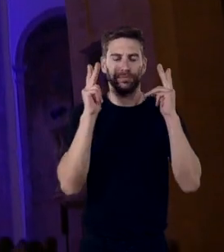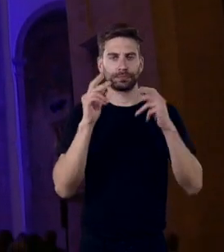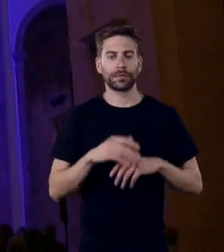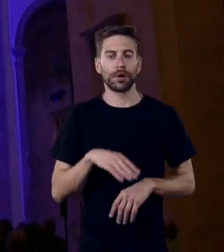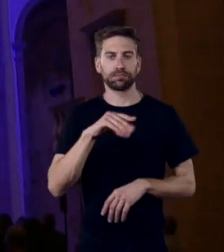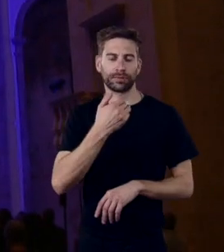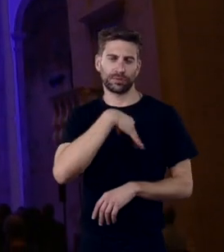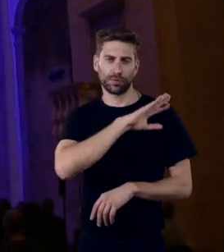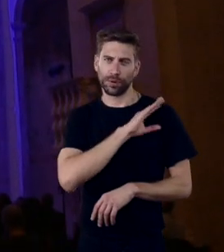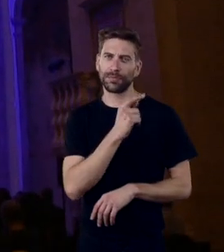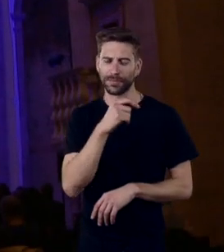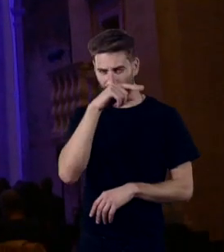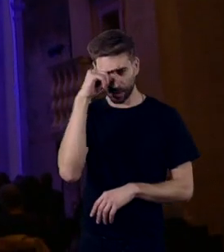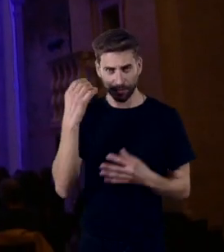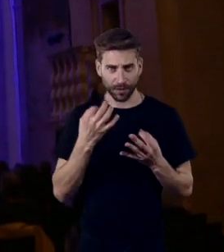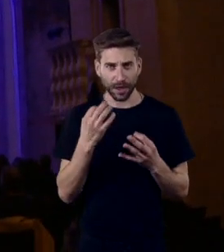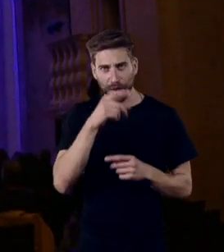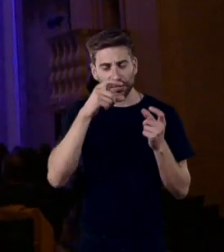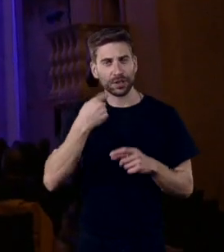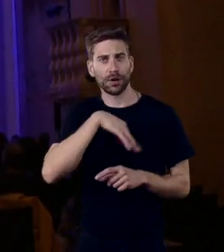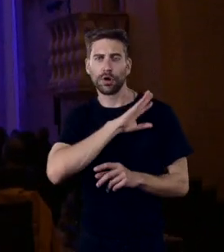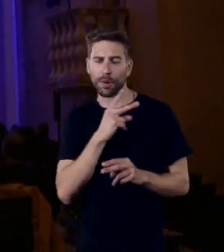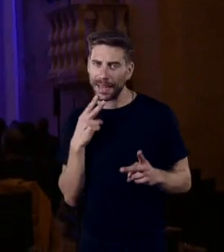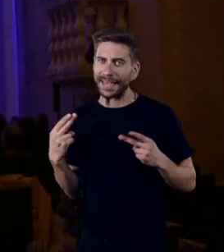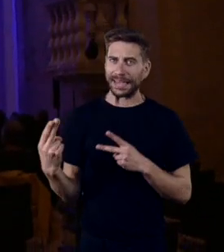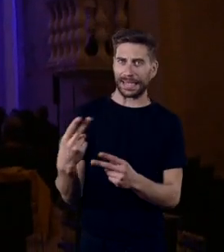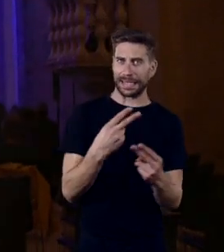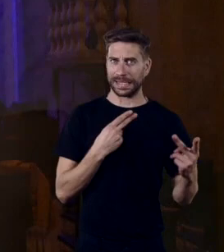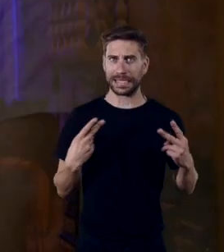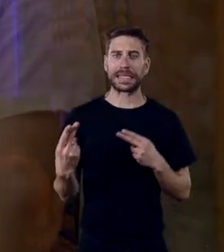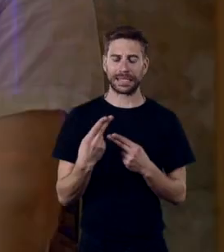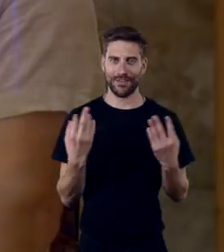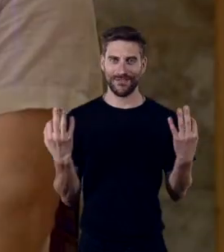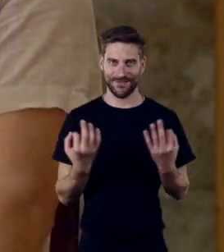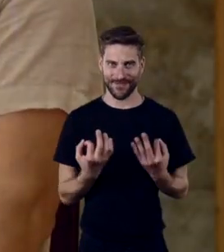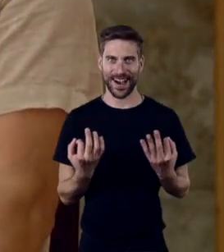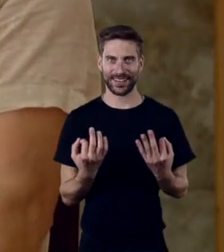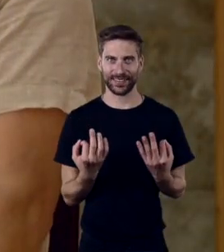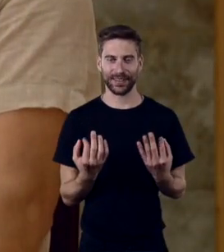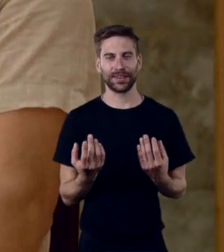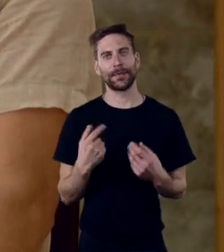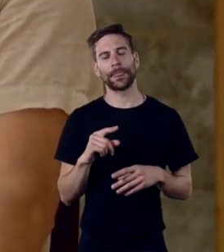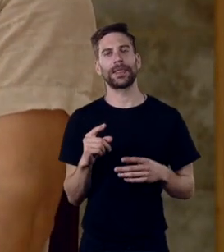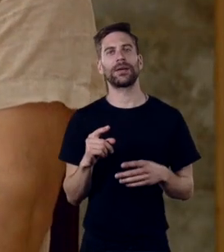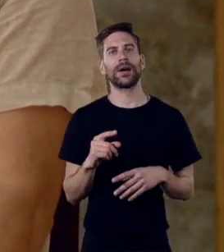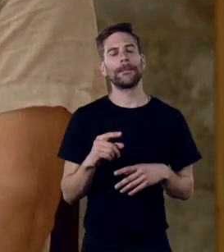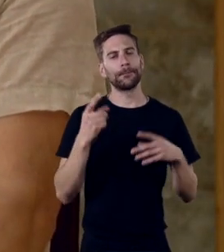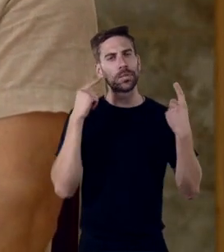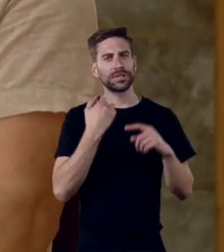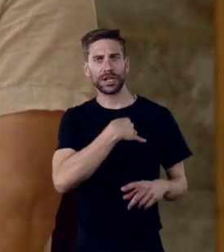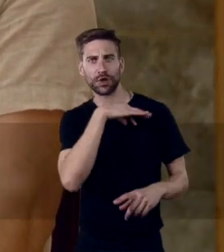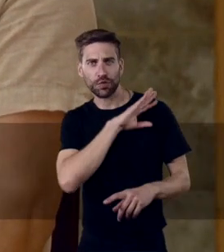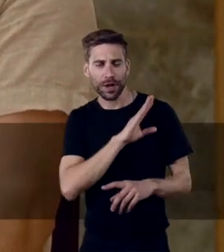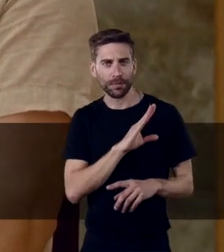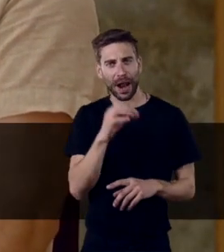muito difícil As pessoas em Coimbra são muito críticas E nós aqui, quando fazemos qualquer coisa ligada à canção de Coimbra Estamos sempre um